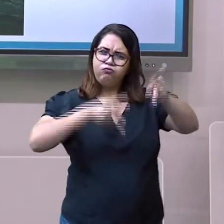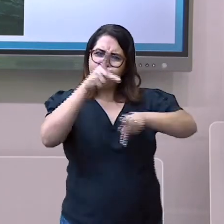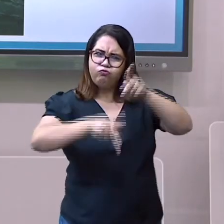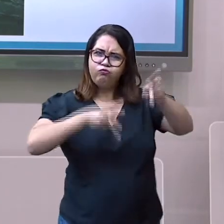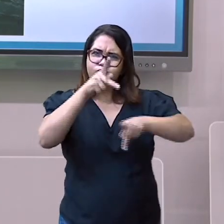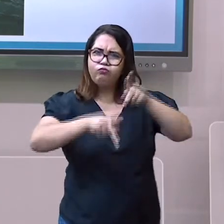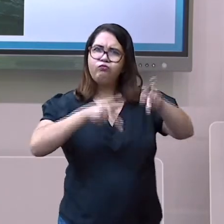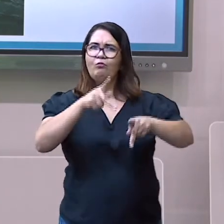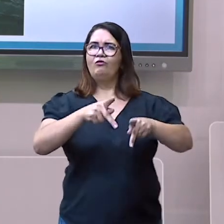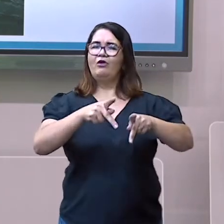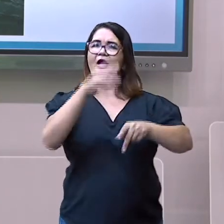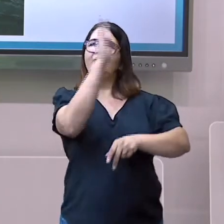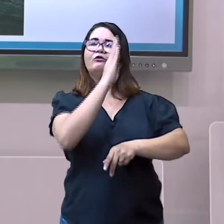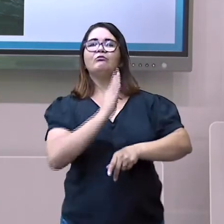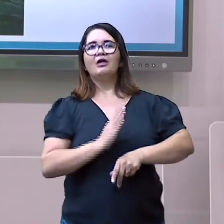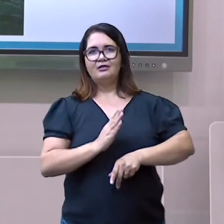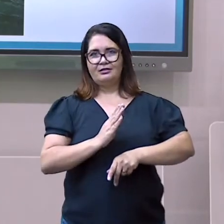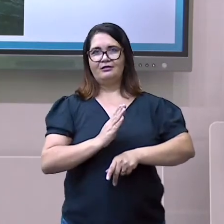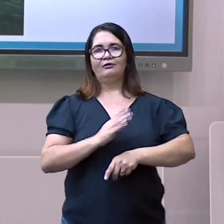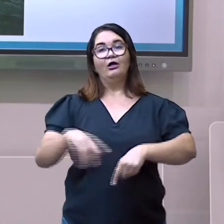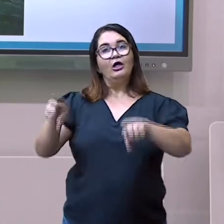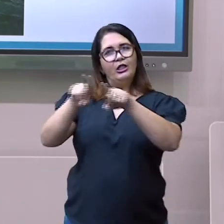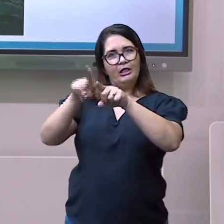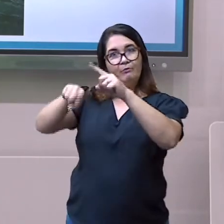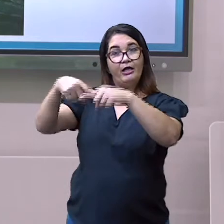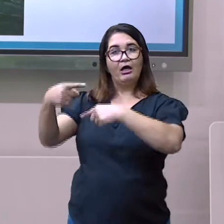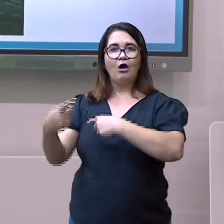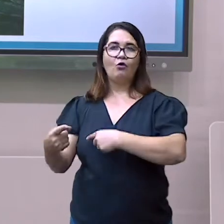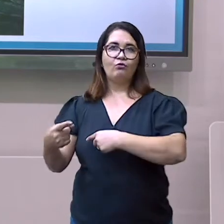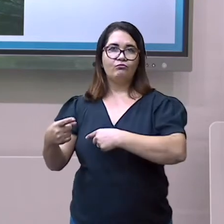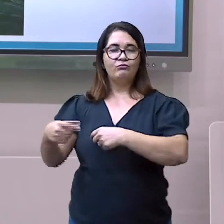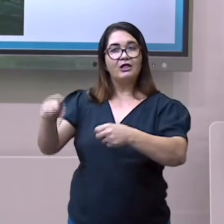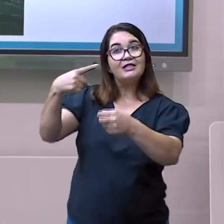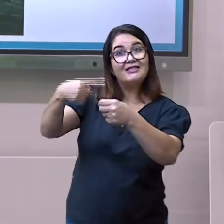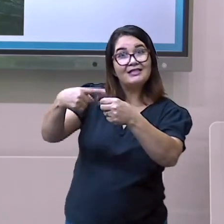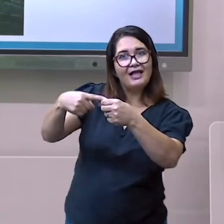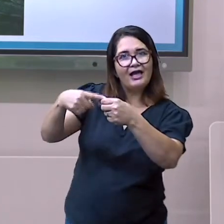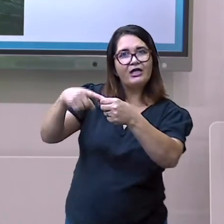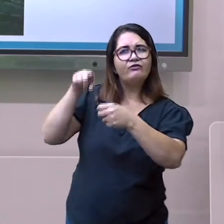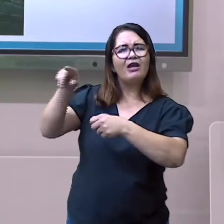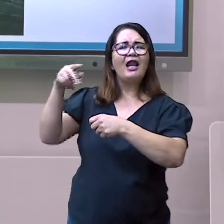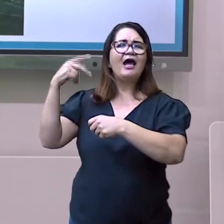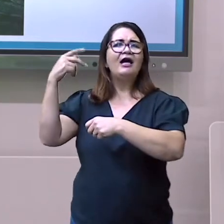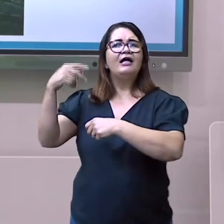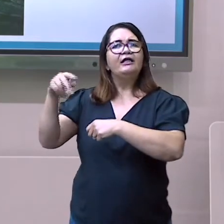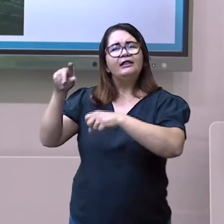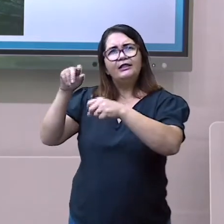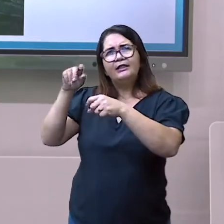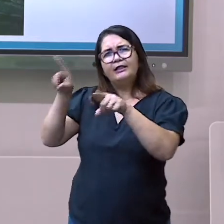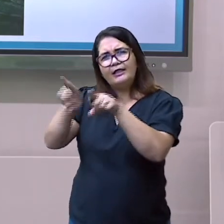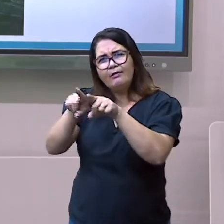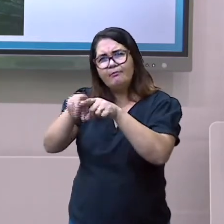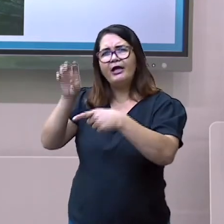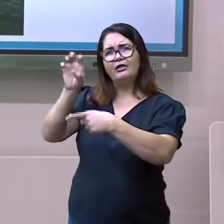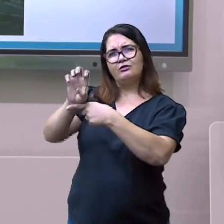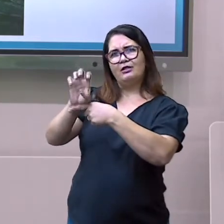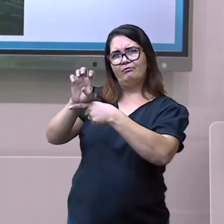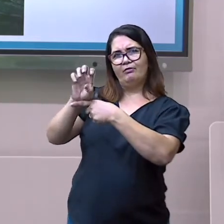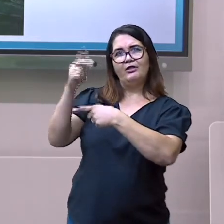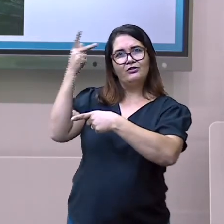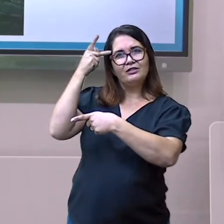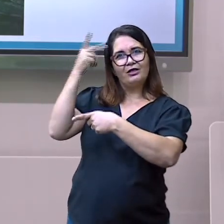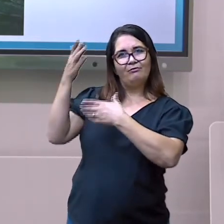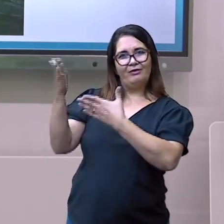também no estado de São Paulo, fundada em 1532, é considerada a primeira cidade